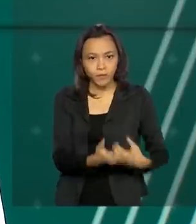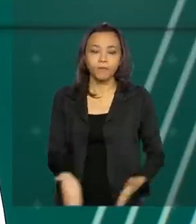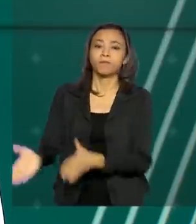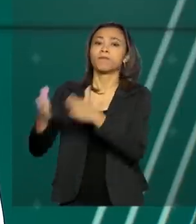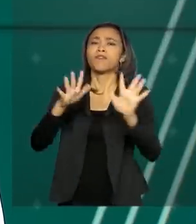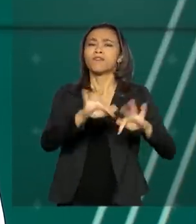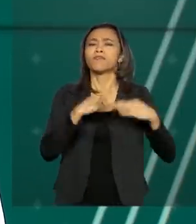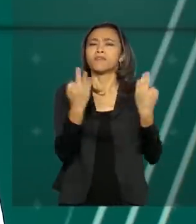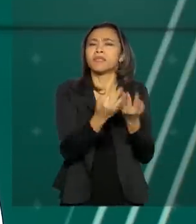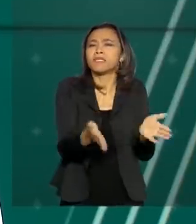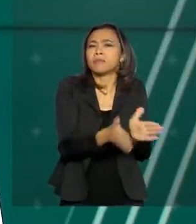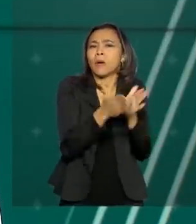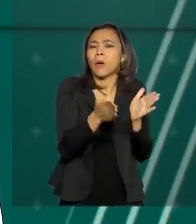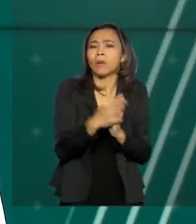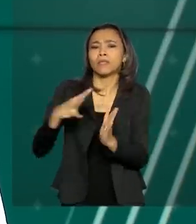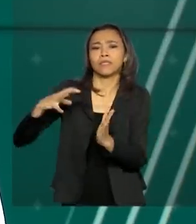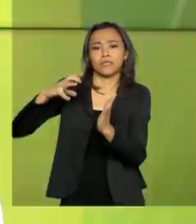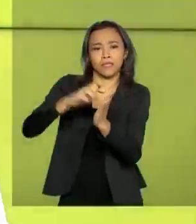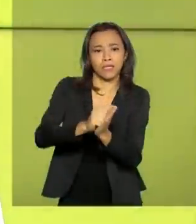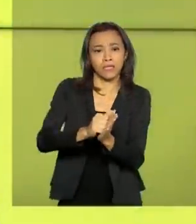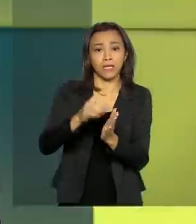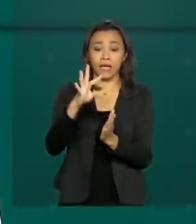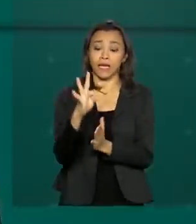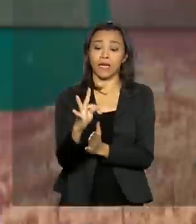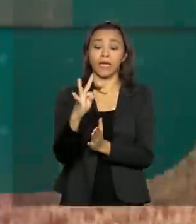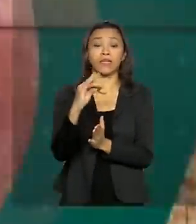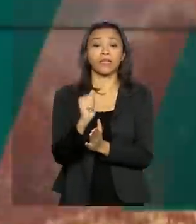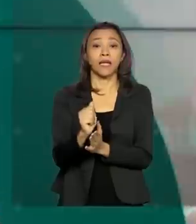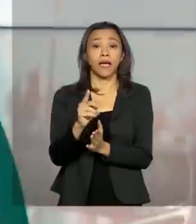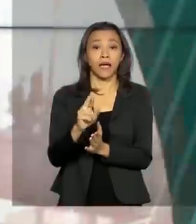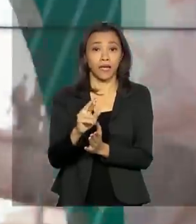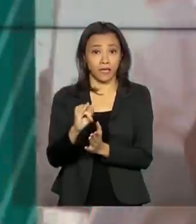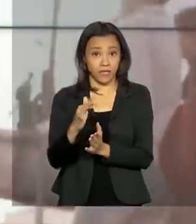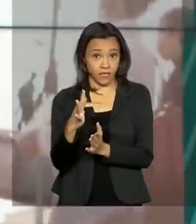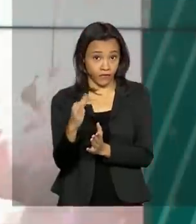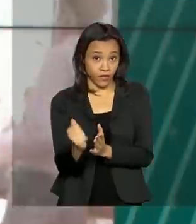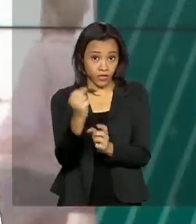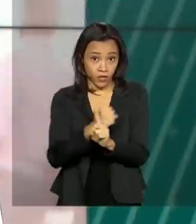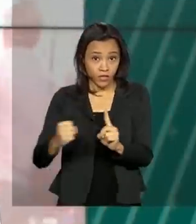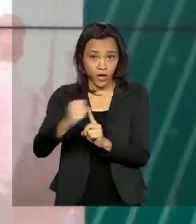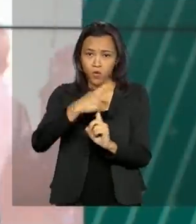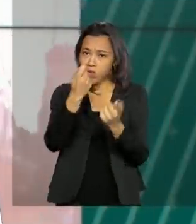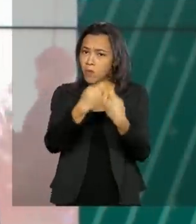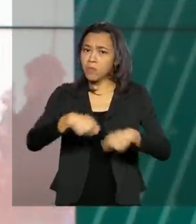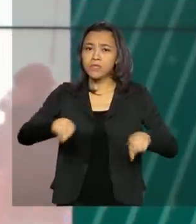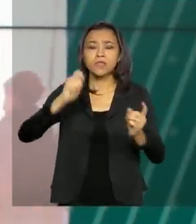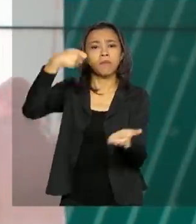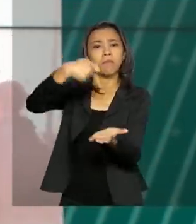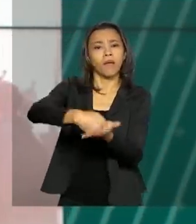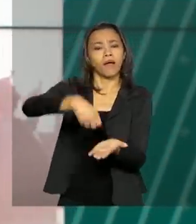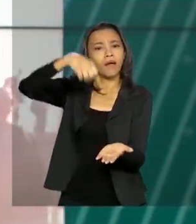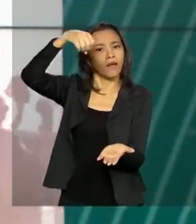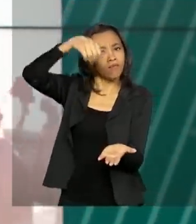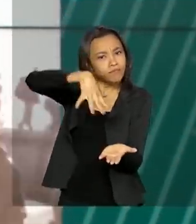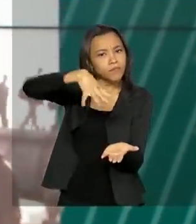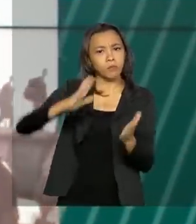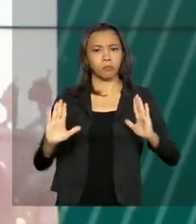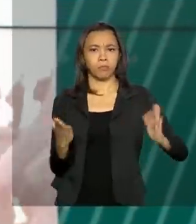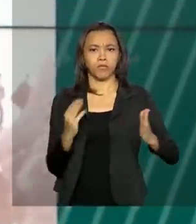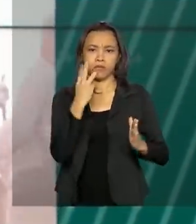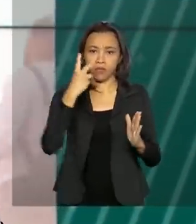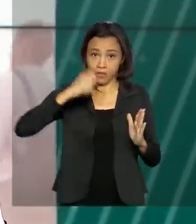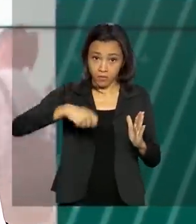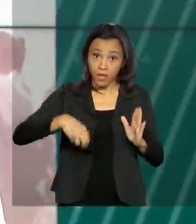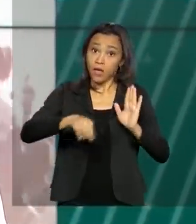renda inscritas no programa Tarifa Social não vão precisar pagar a conta de energia elétrica pelos próximos três meses. A medida provisória